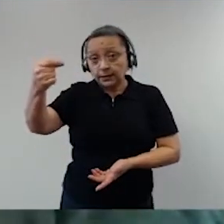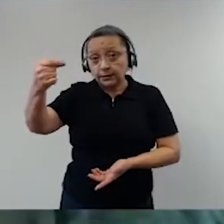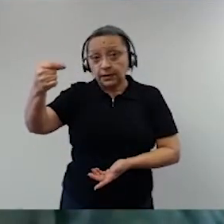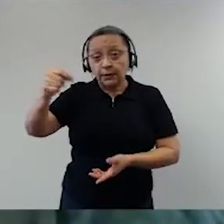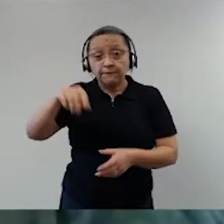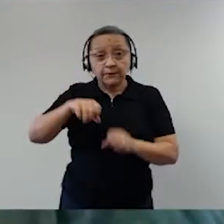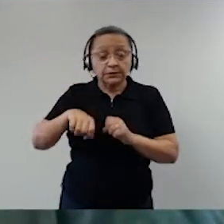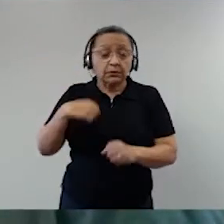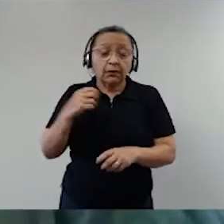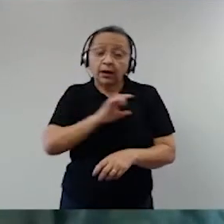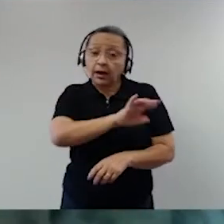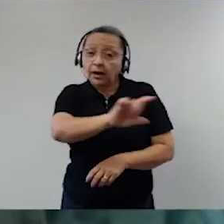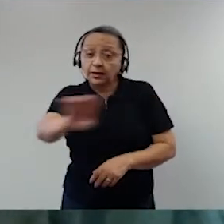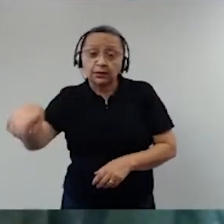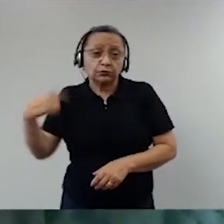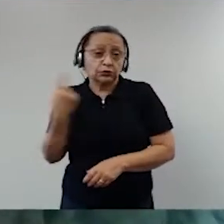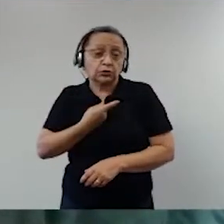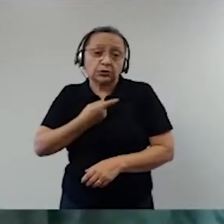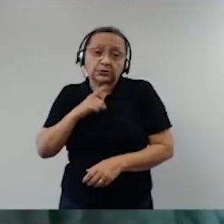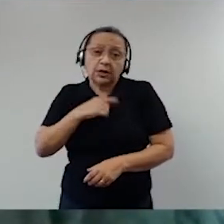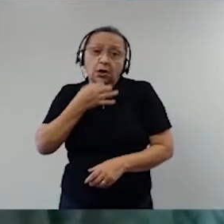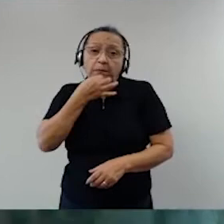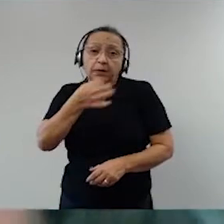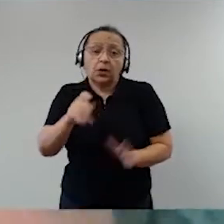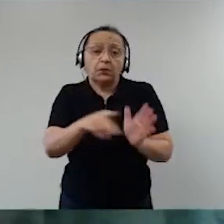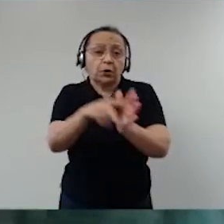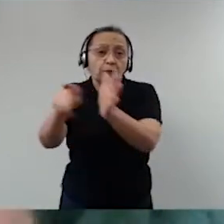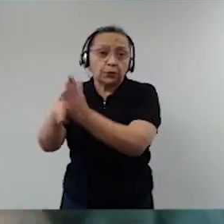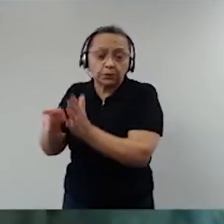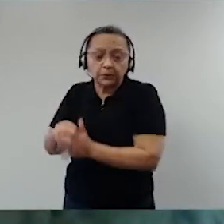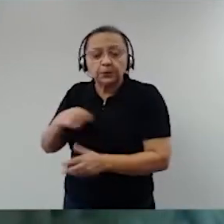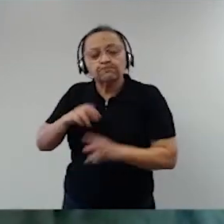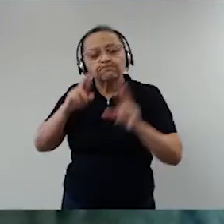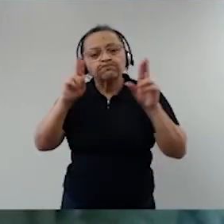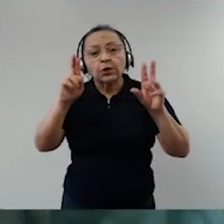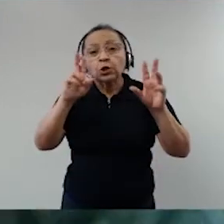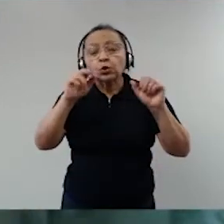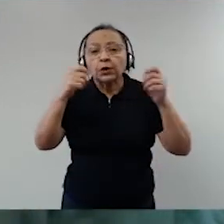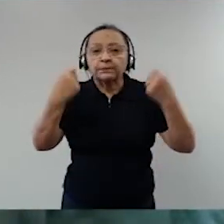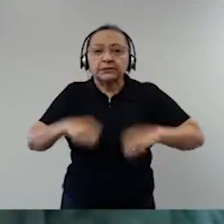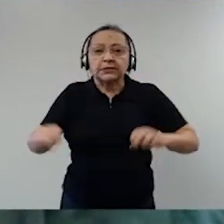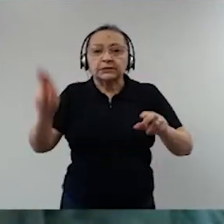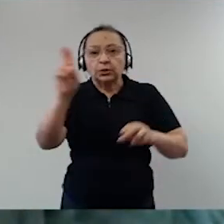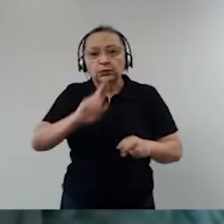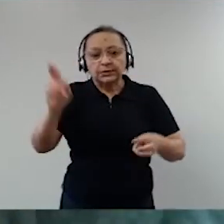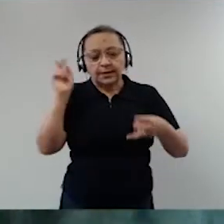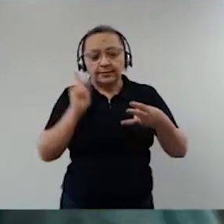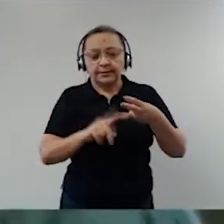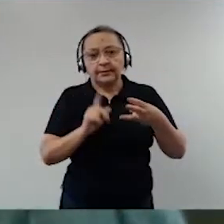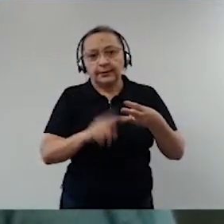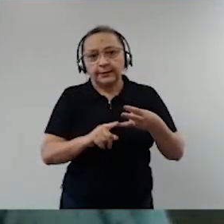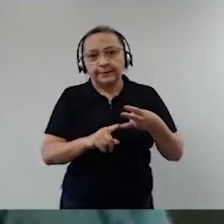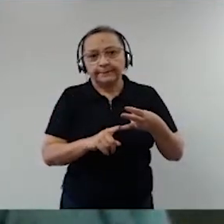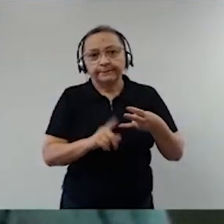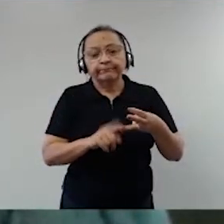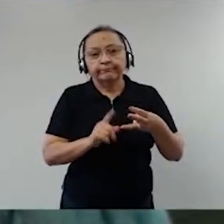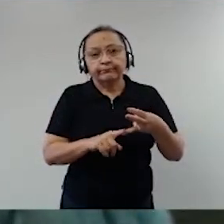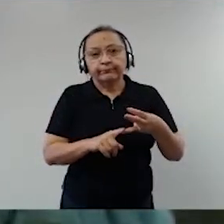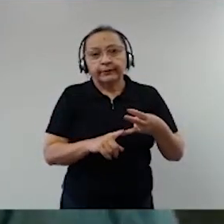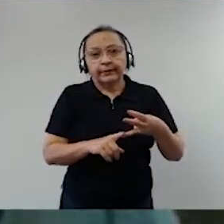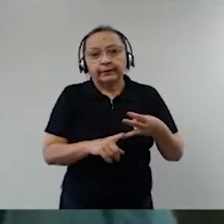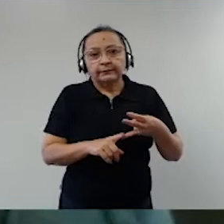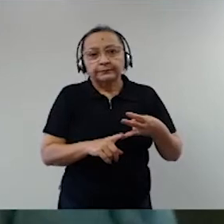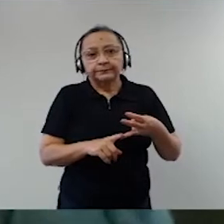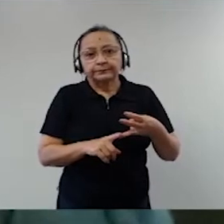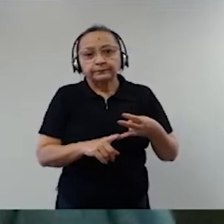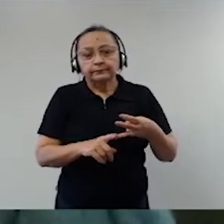com a sua interpretação. E a minha esperança é que nunca seja necessária a aplicação da terceira parte